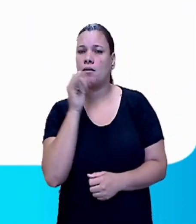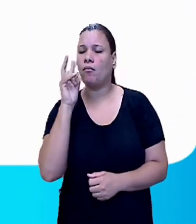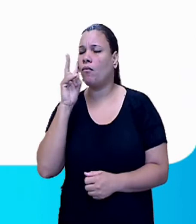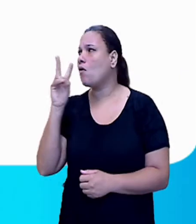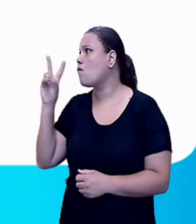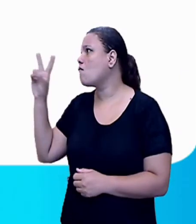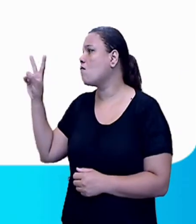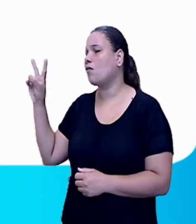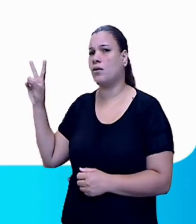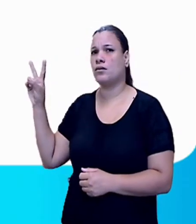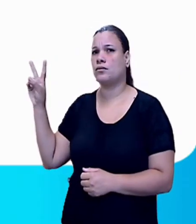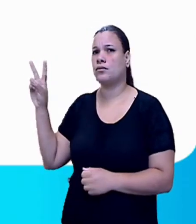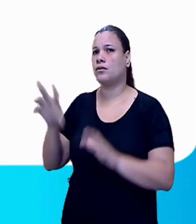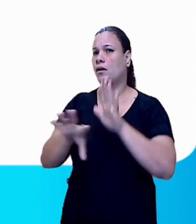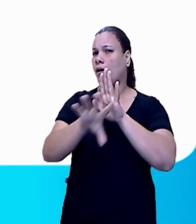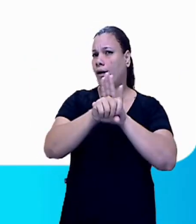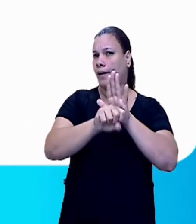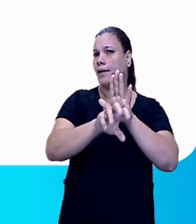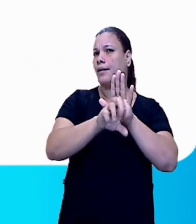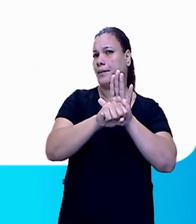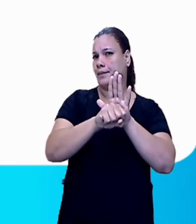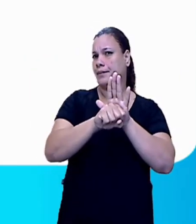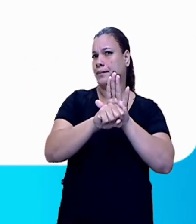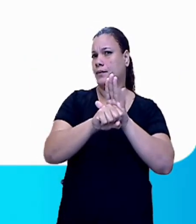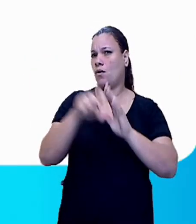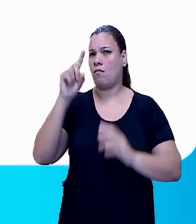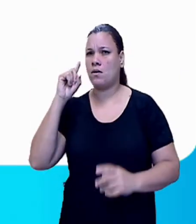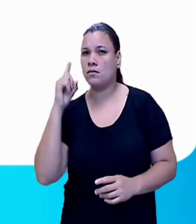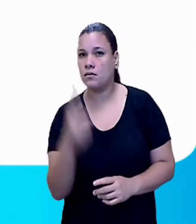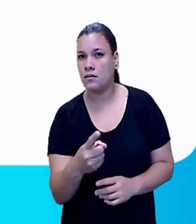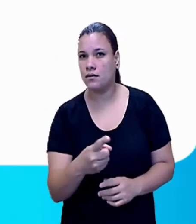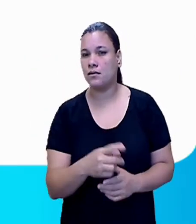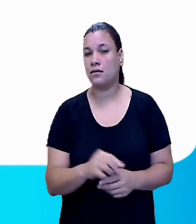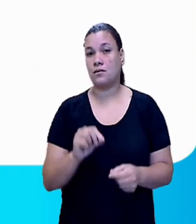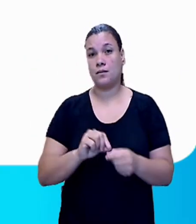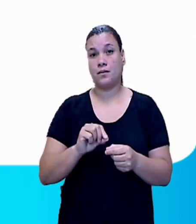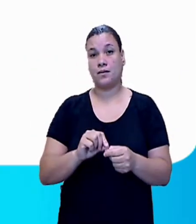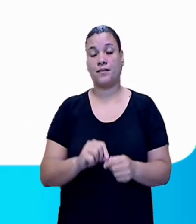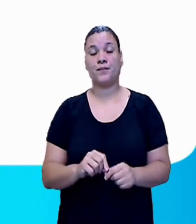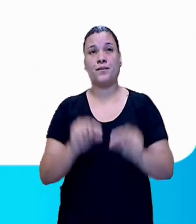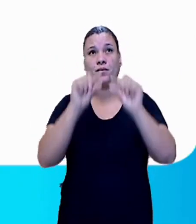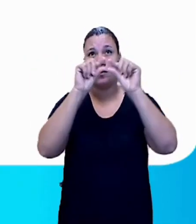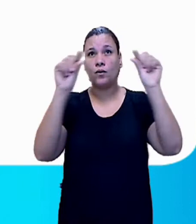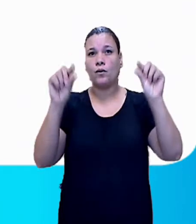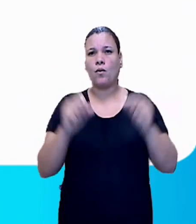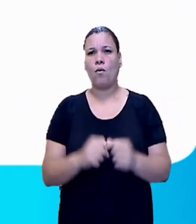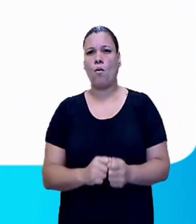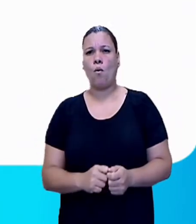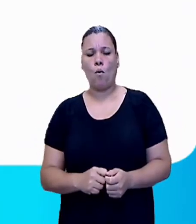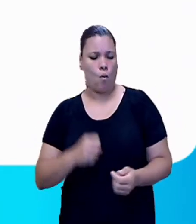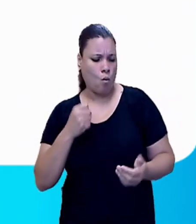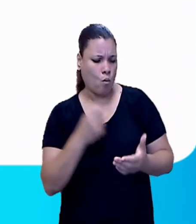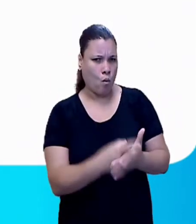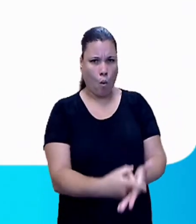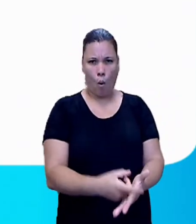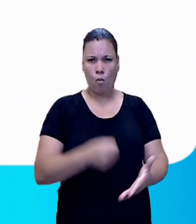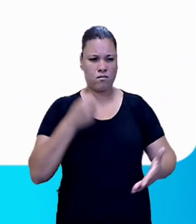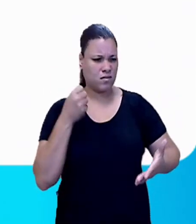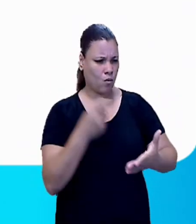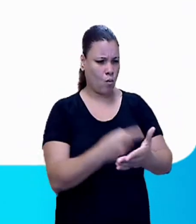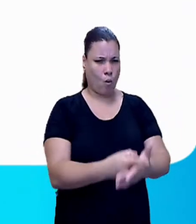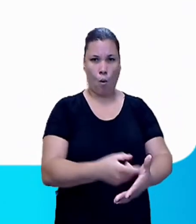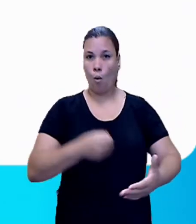lá. O modo verbal que oferece ordem, ó. Compre, veja, analise. Quem não lembra, né?